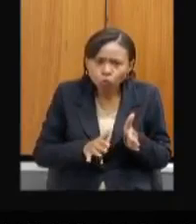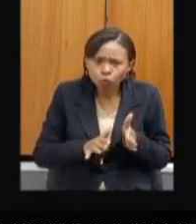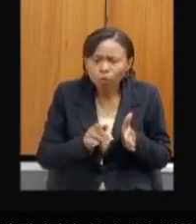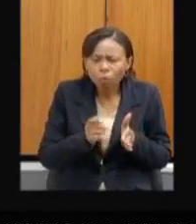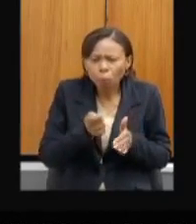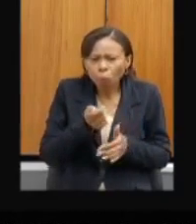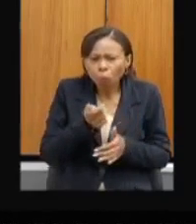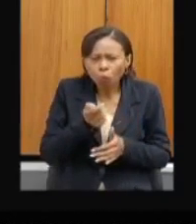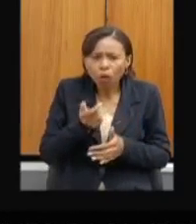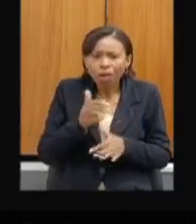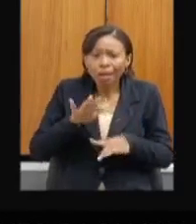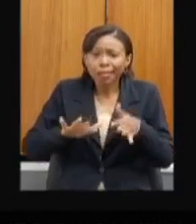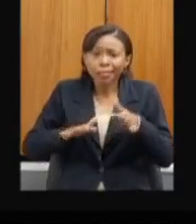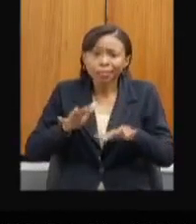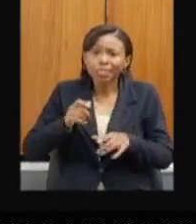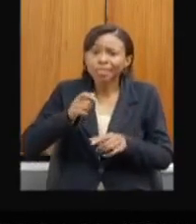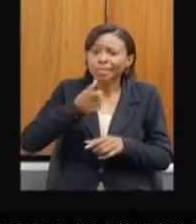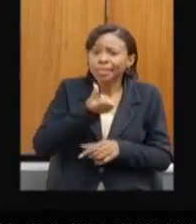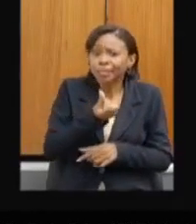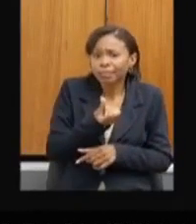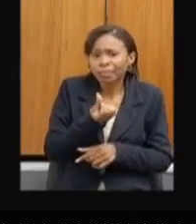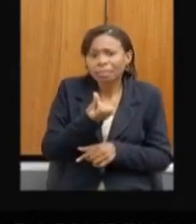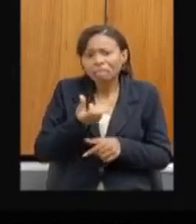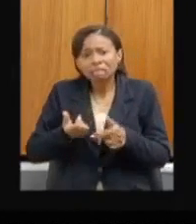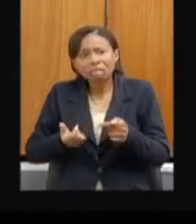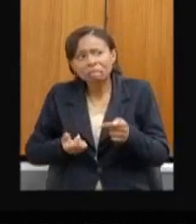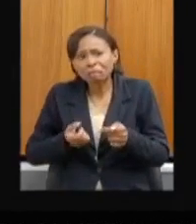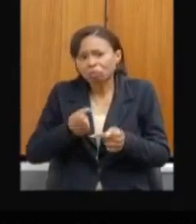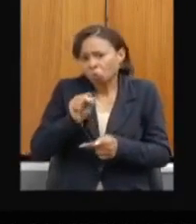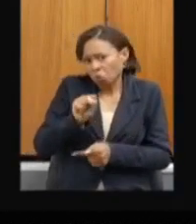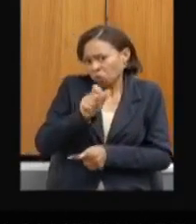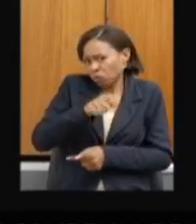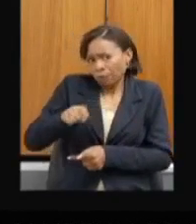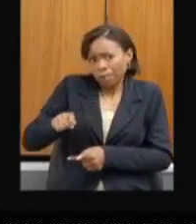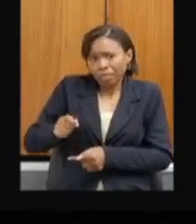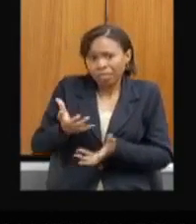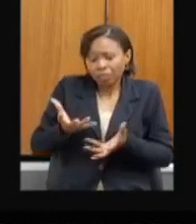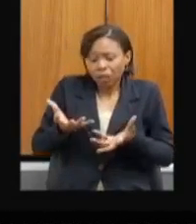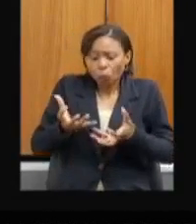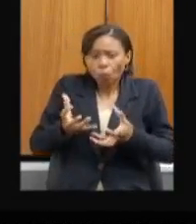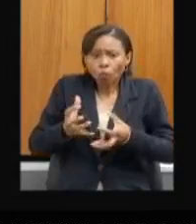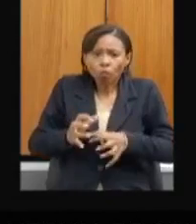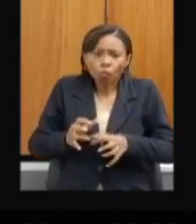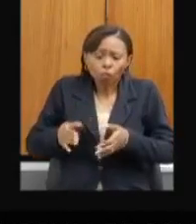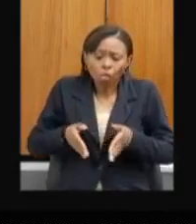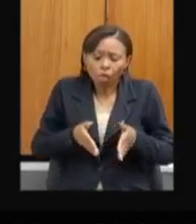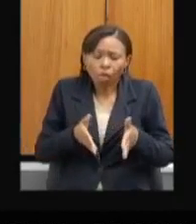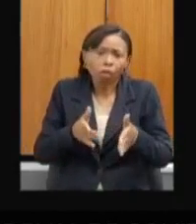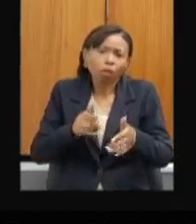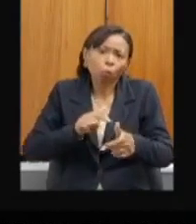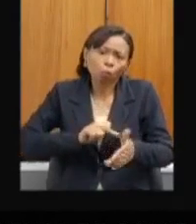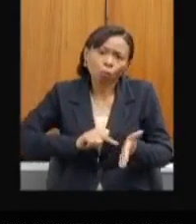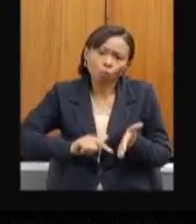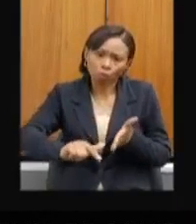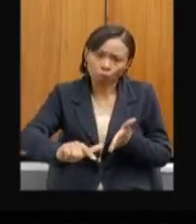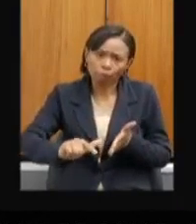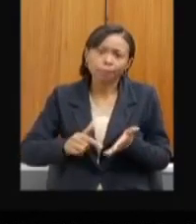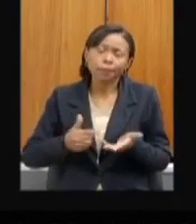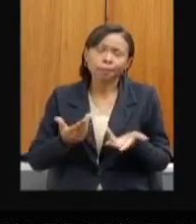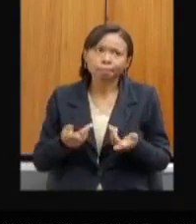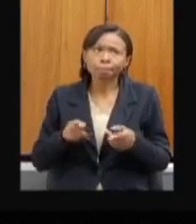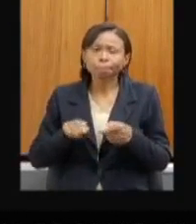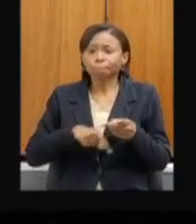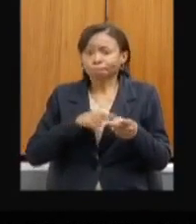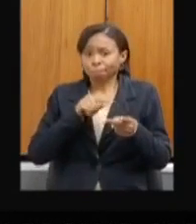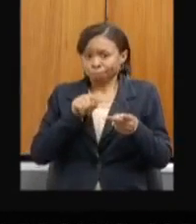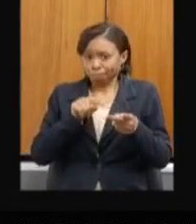seis, sete, às vezes até oito meses com esses córregos secos. O segundo questionamento é com relação à nossa região, a